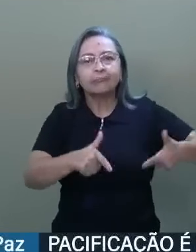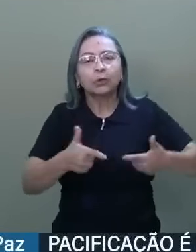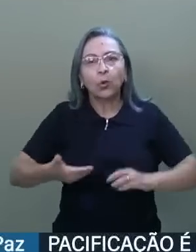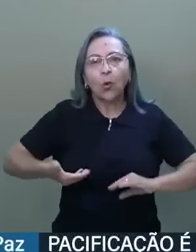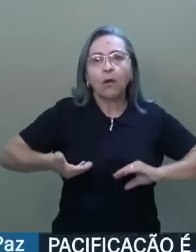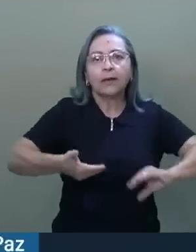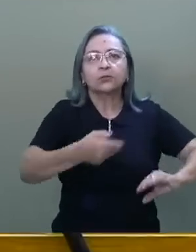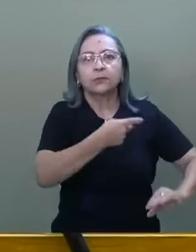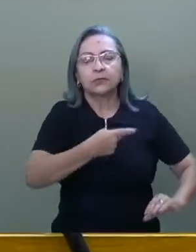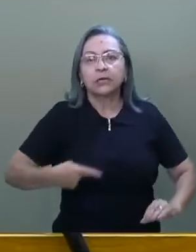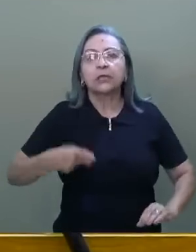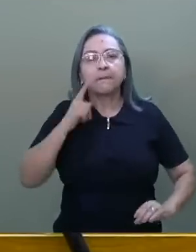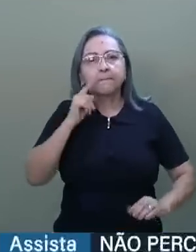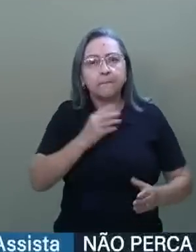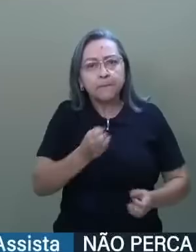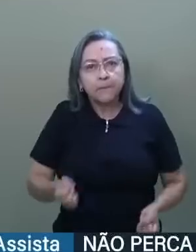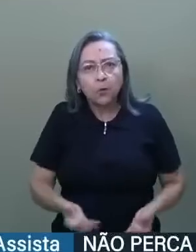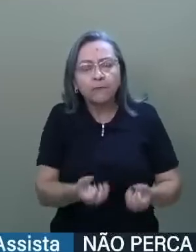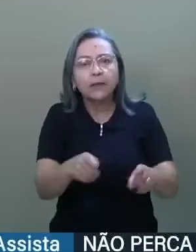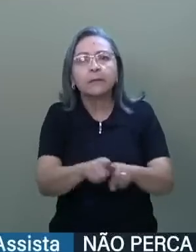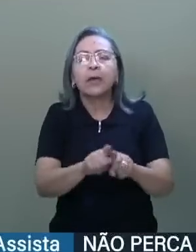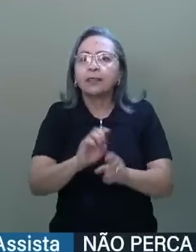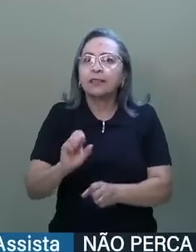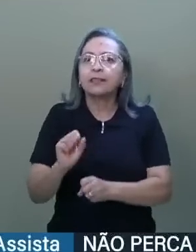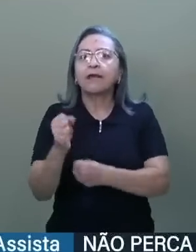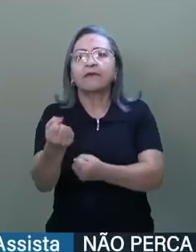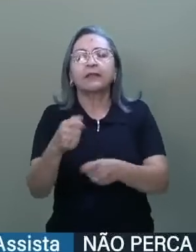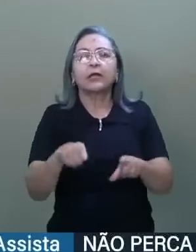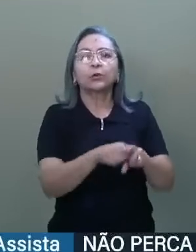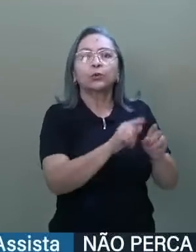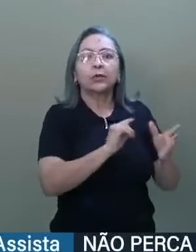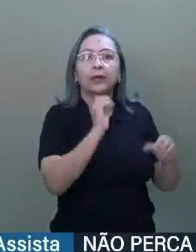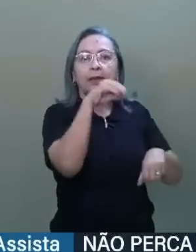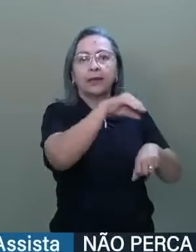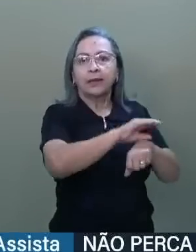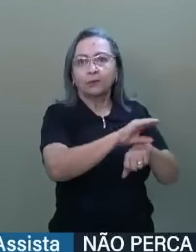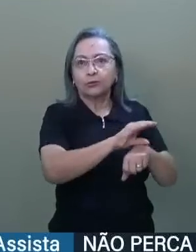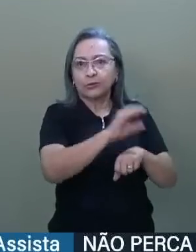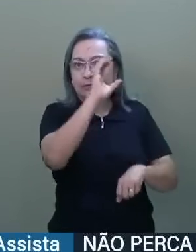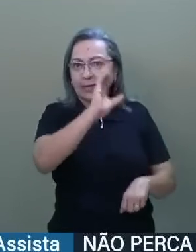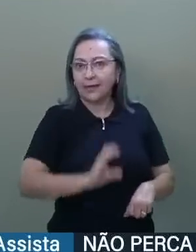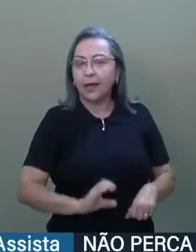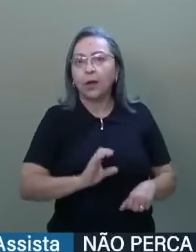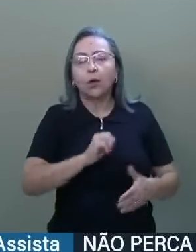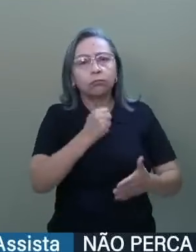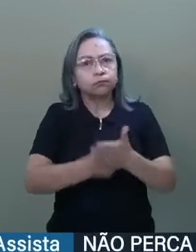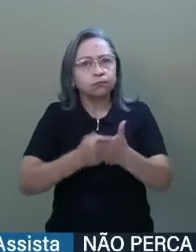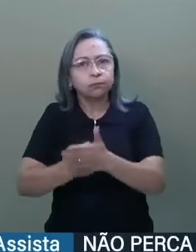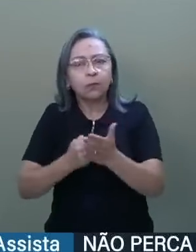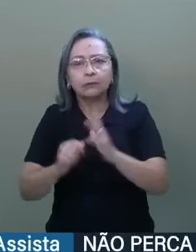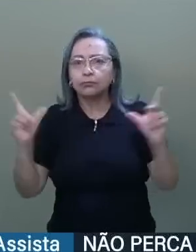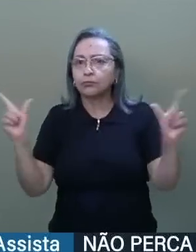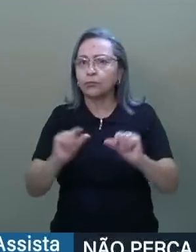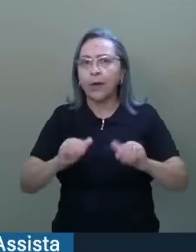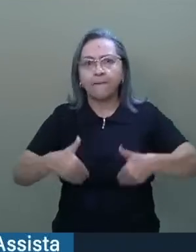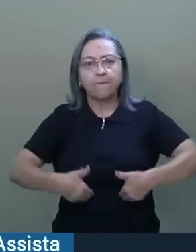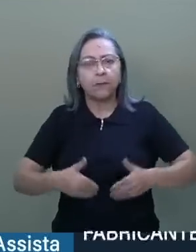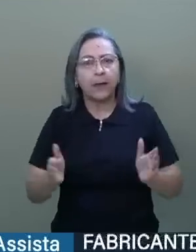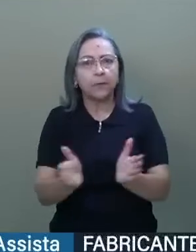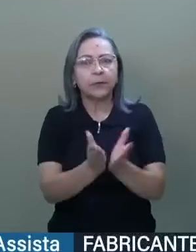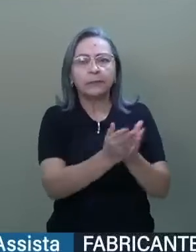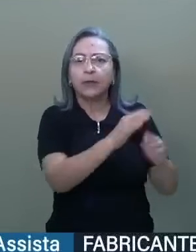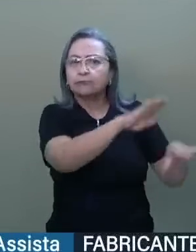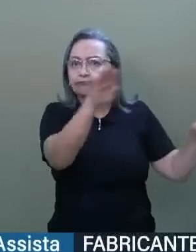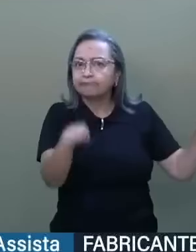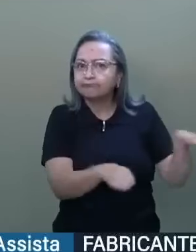promover e defender os objetivos da República estabelecidos na Constituição cidadã. O combate à pobreza e à fome, a redução das